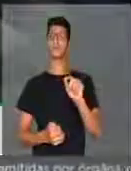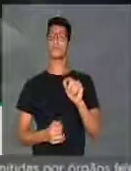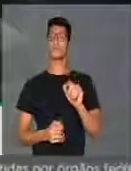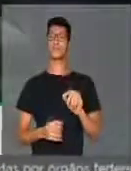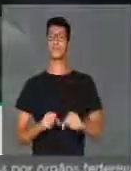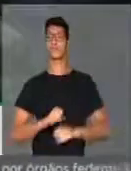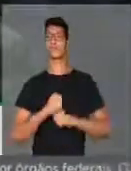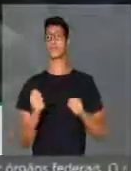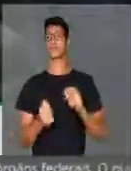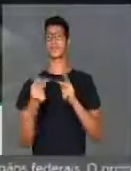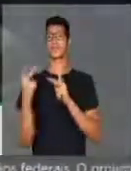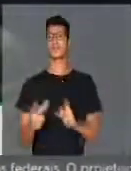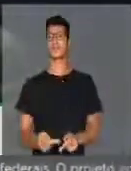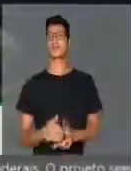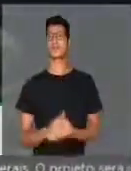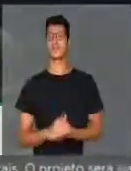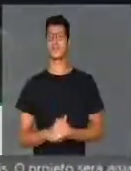saneadora.